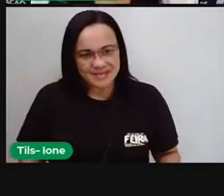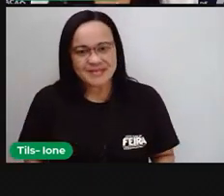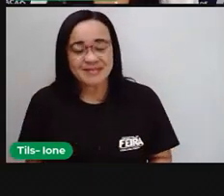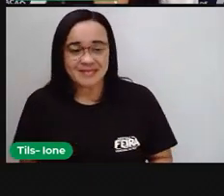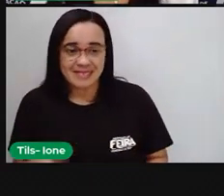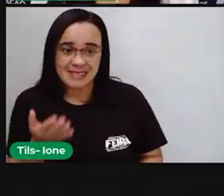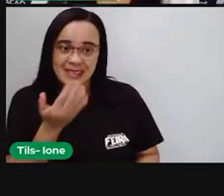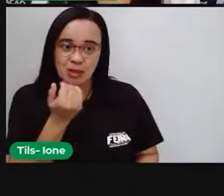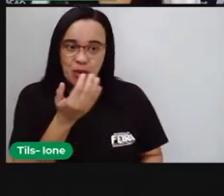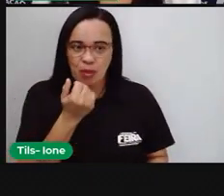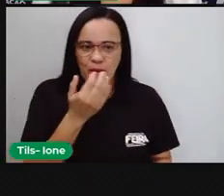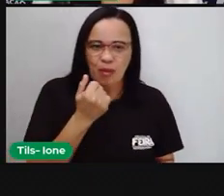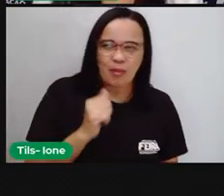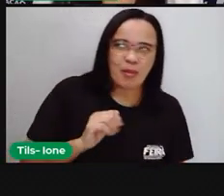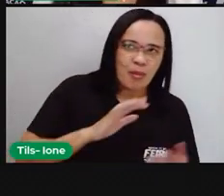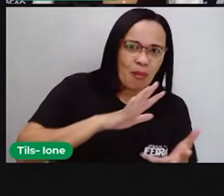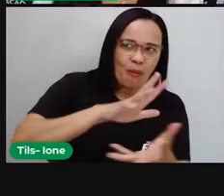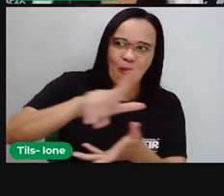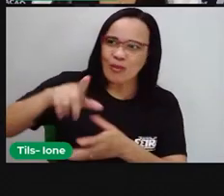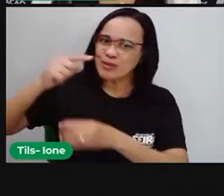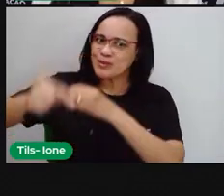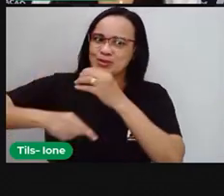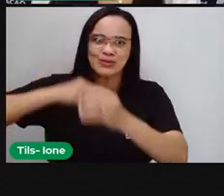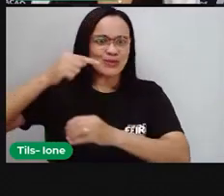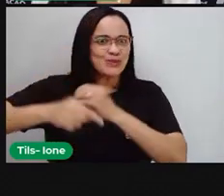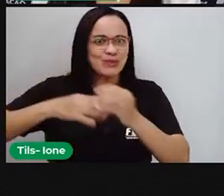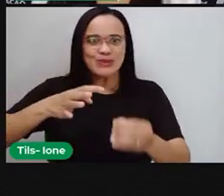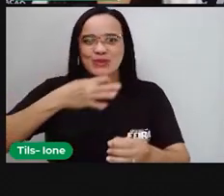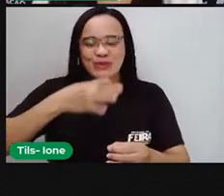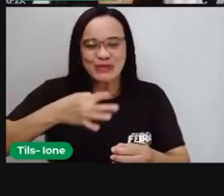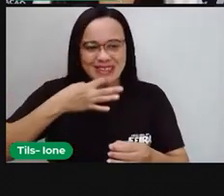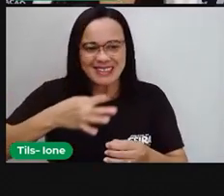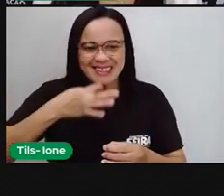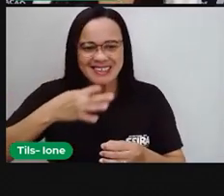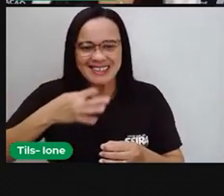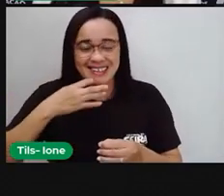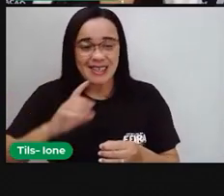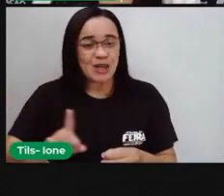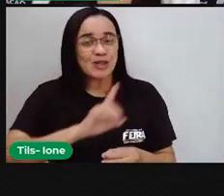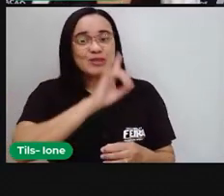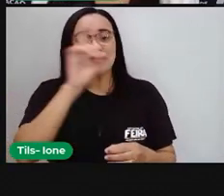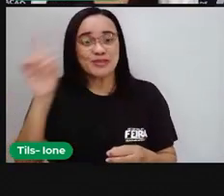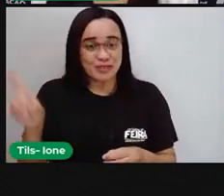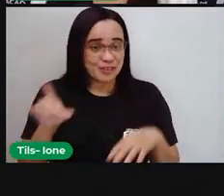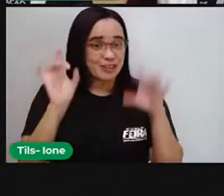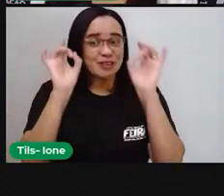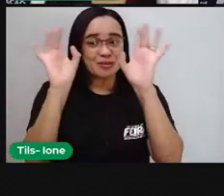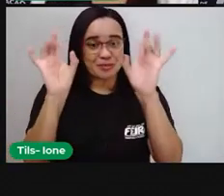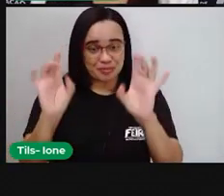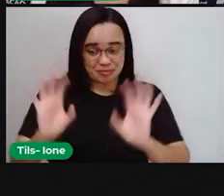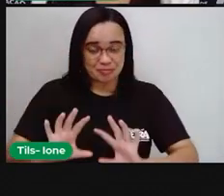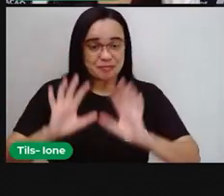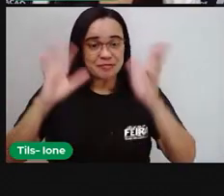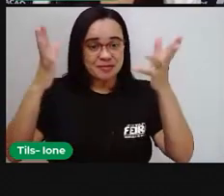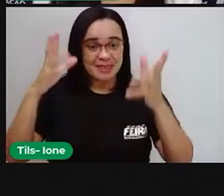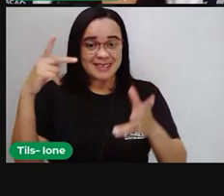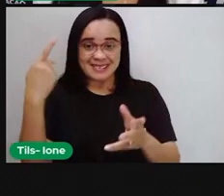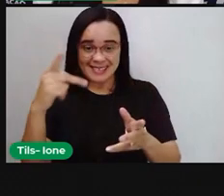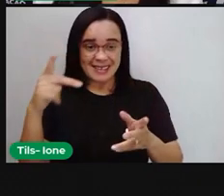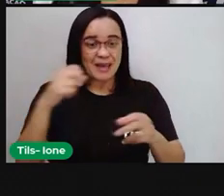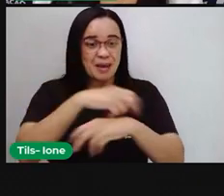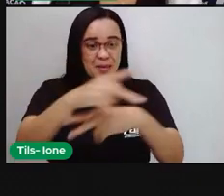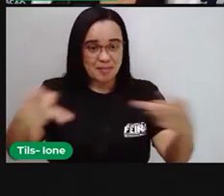Alimento aí mundialmente conhecido, não é? Tem até um dia para ser comemorado aí o dia da